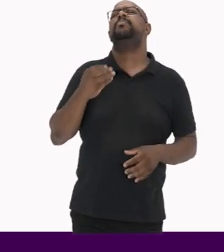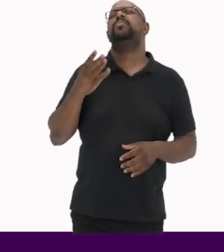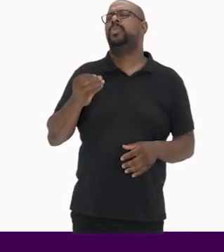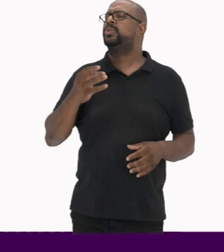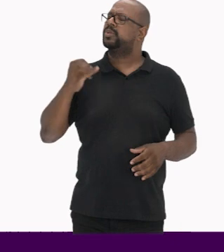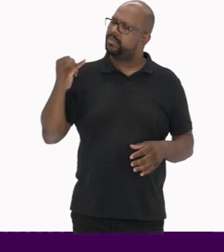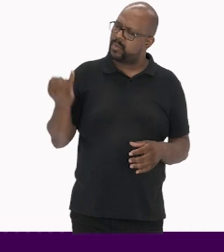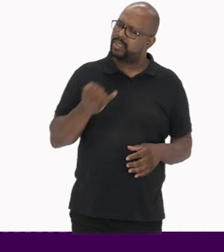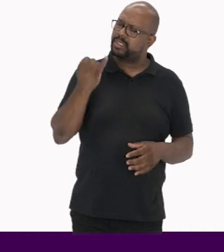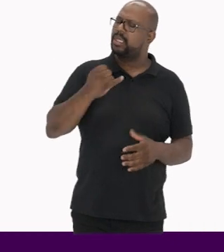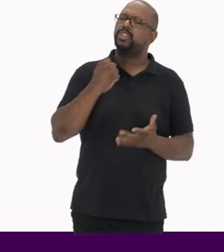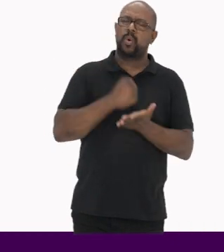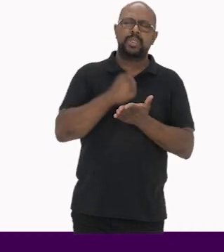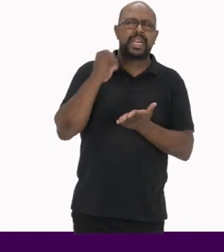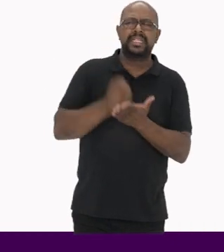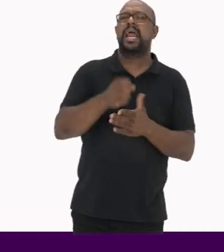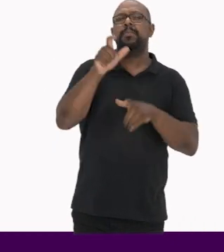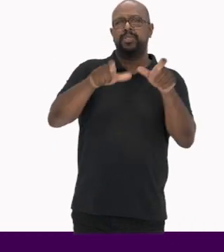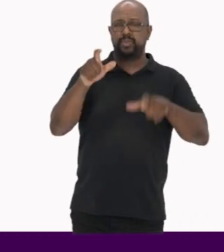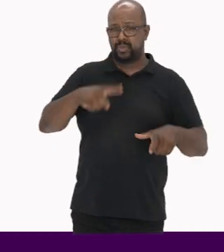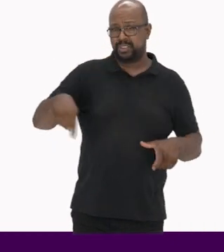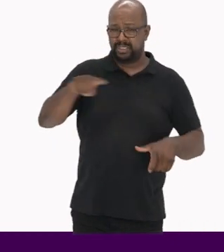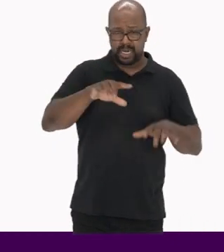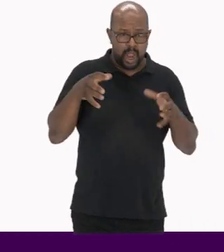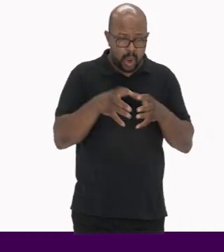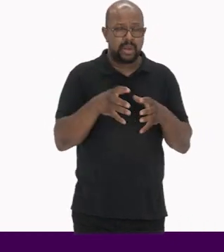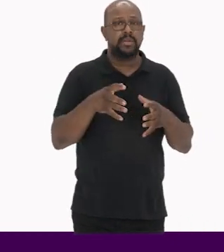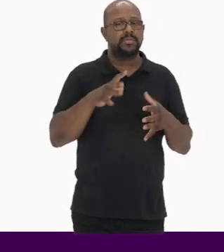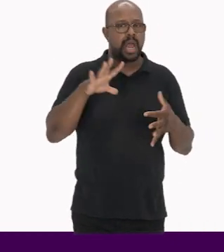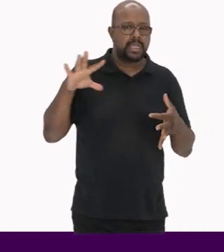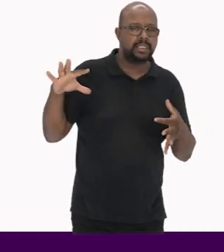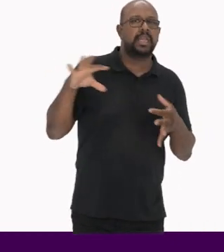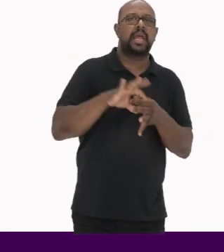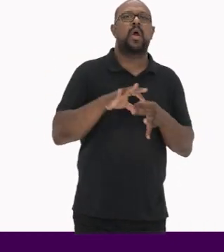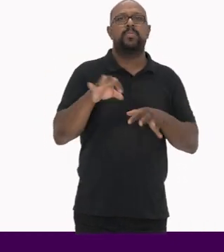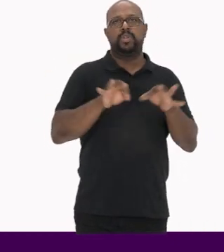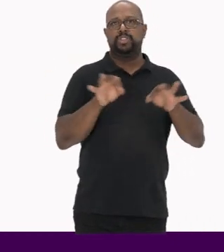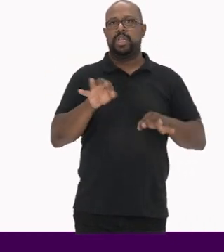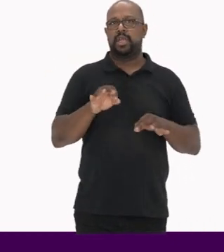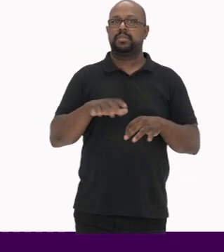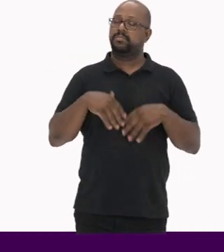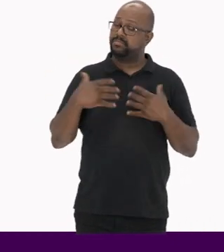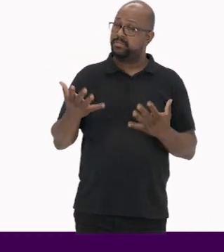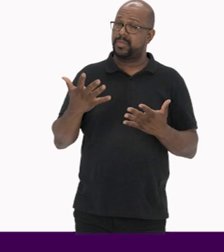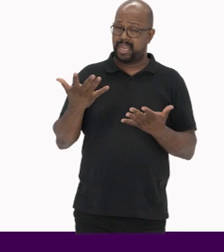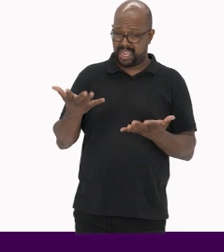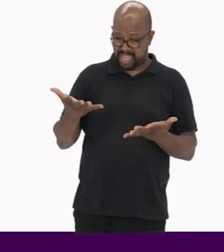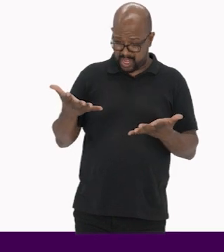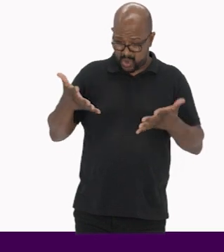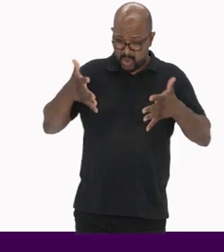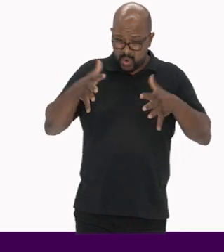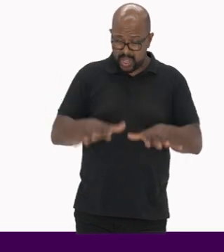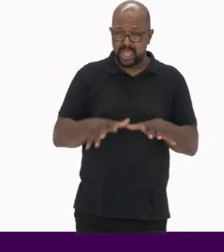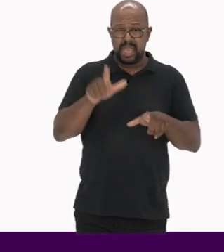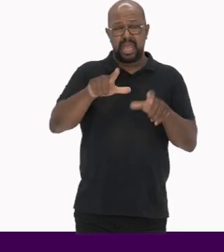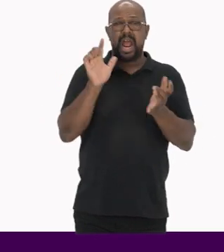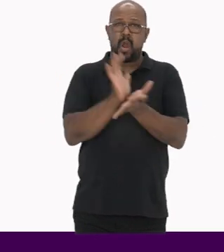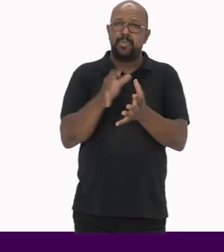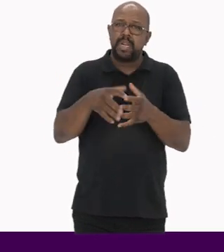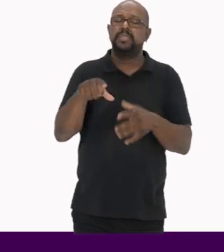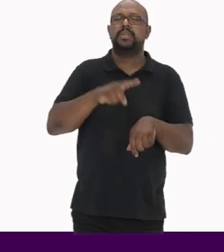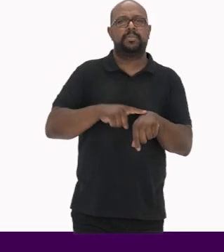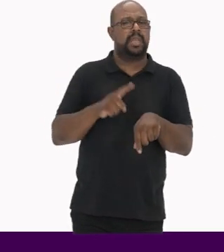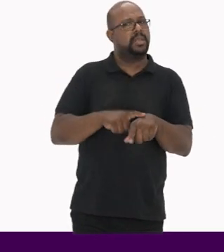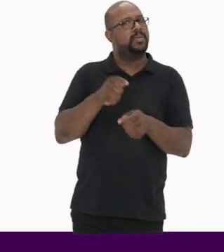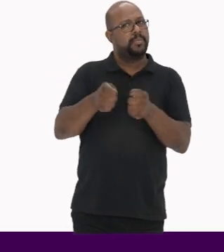muito importante contratar pessoas da comunidade para integrar o projeto Incluir a comunidade, sobretudo